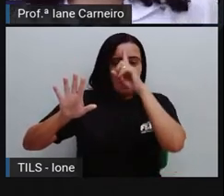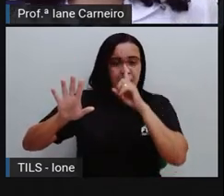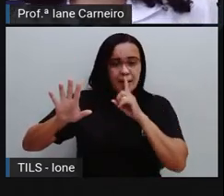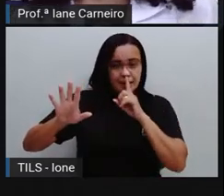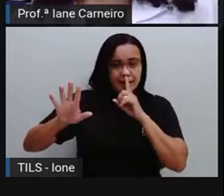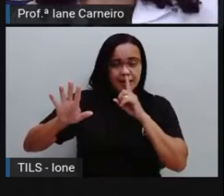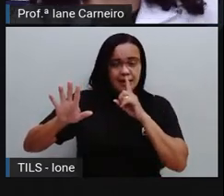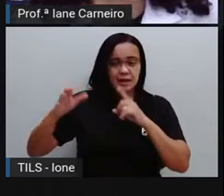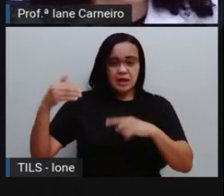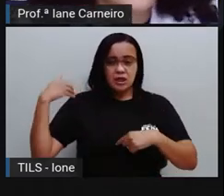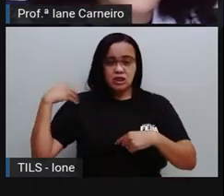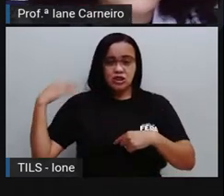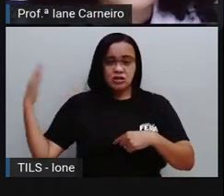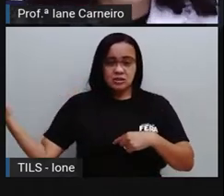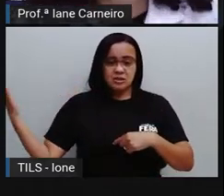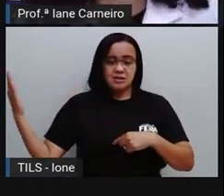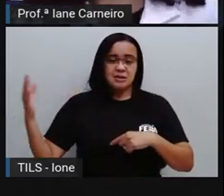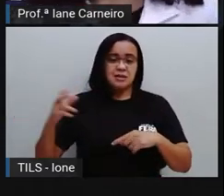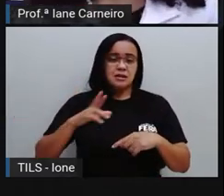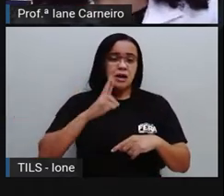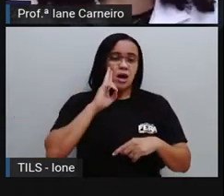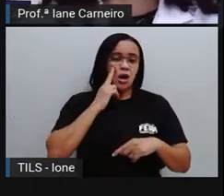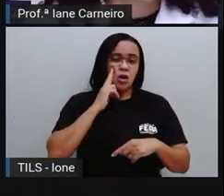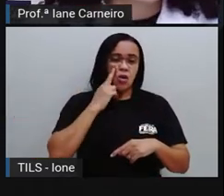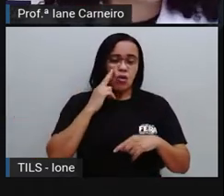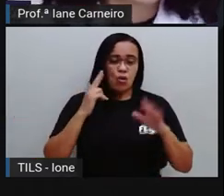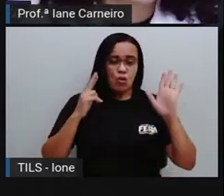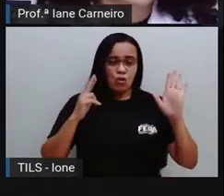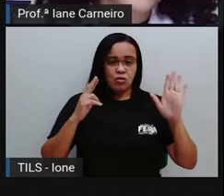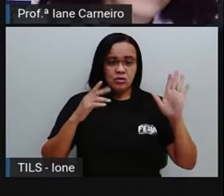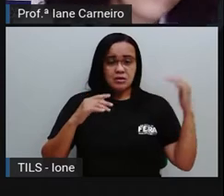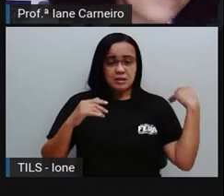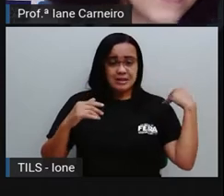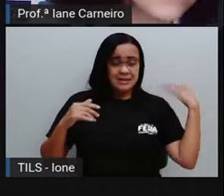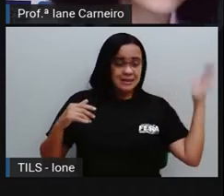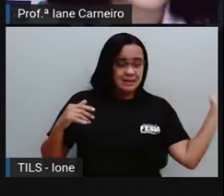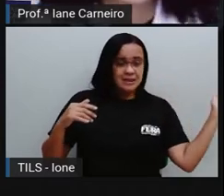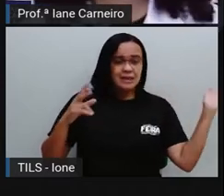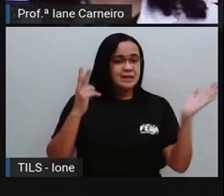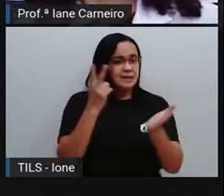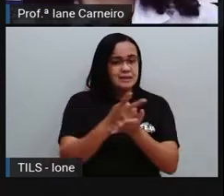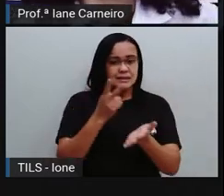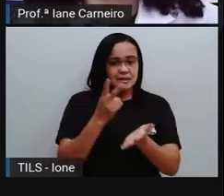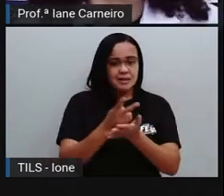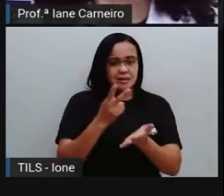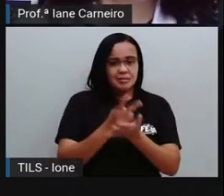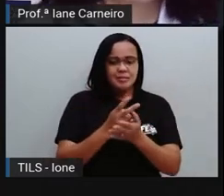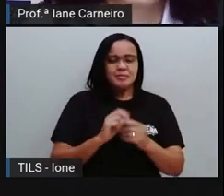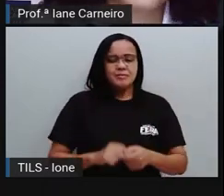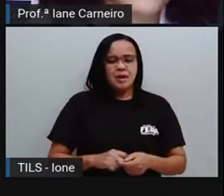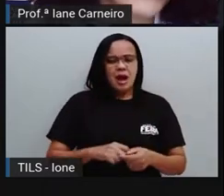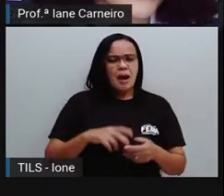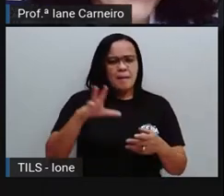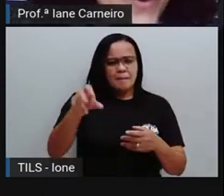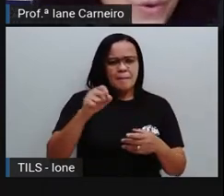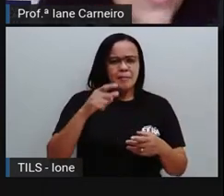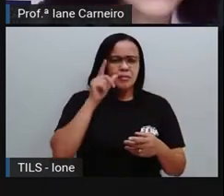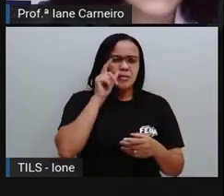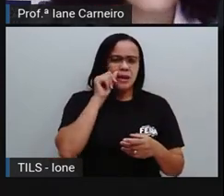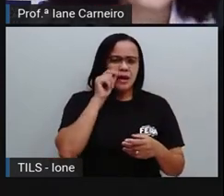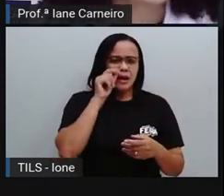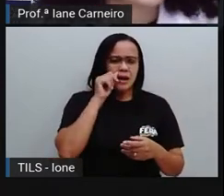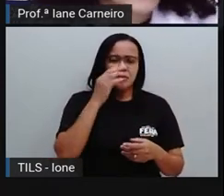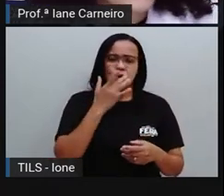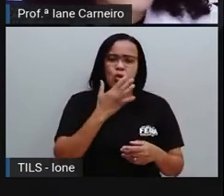vai ser sempre a mão esquerda, tá bom? E aí, se você tiver um lápis, né? Ou um hidrocor,